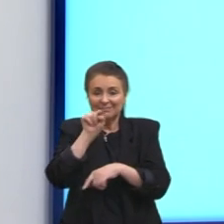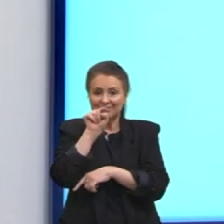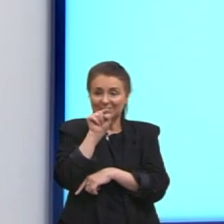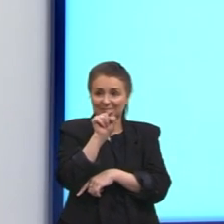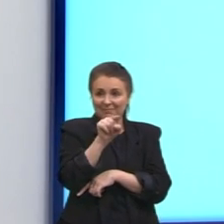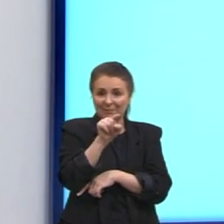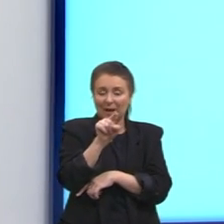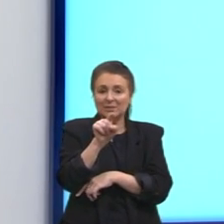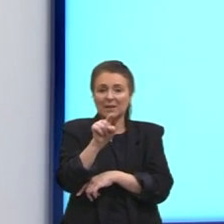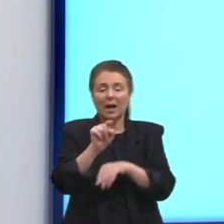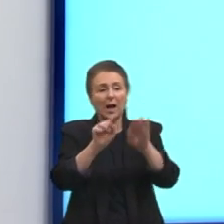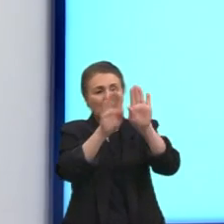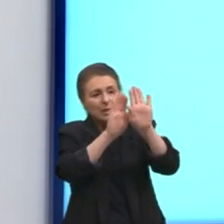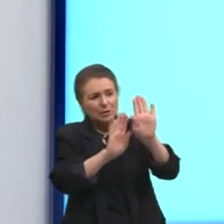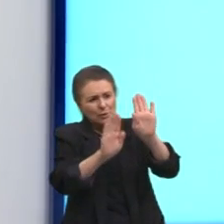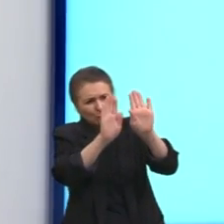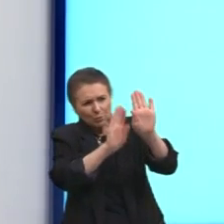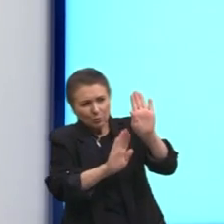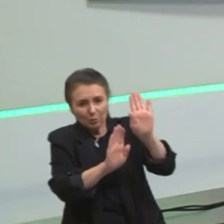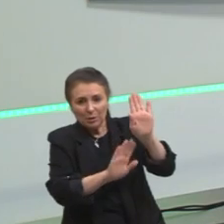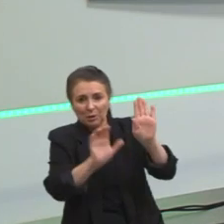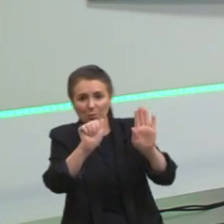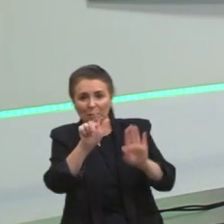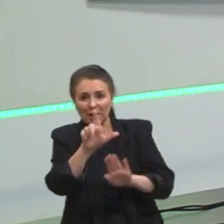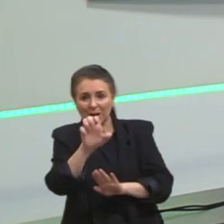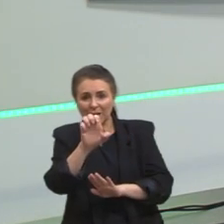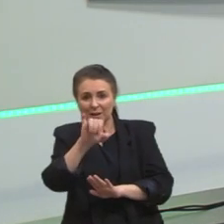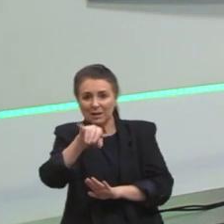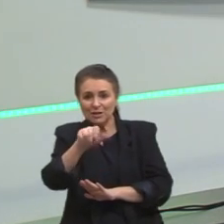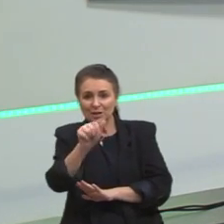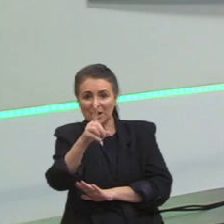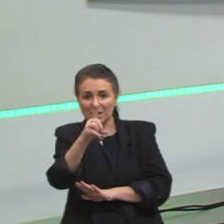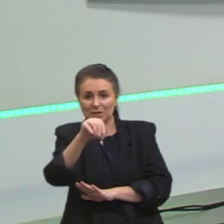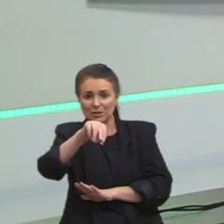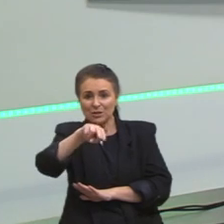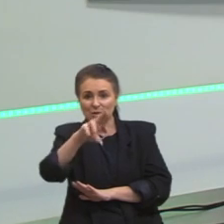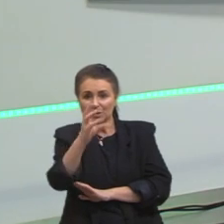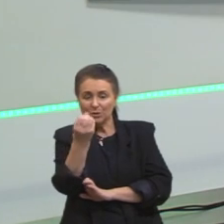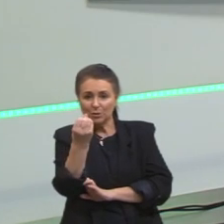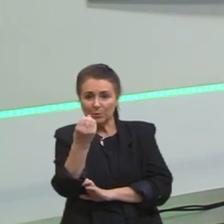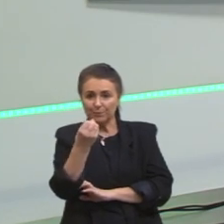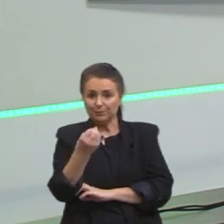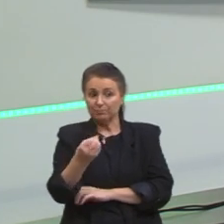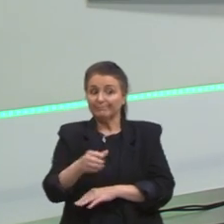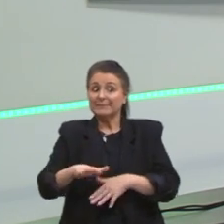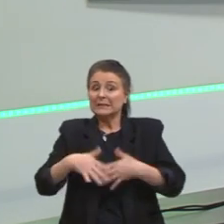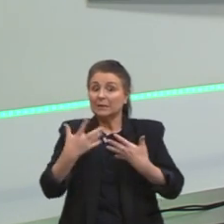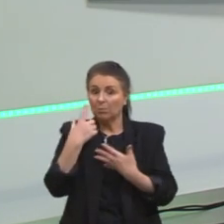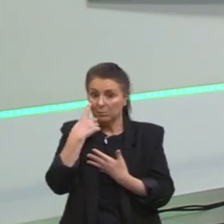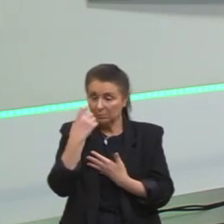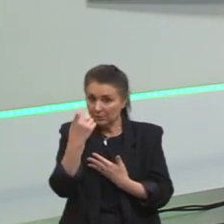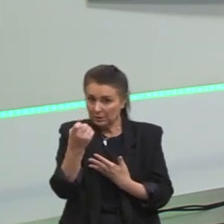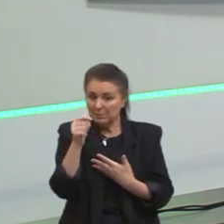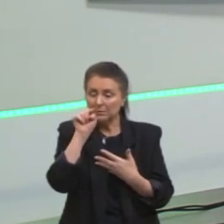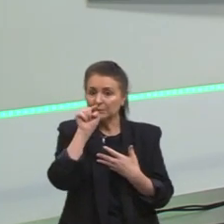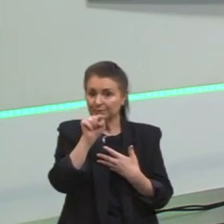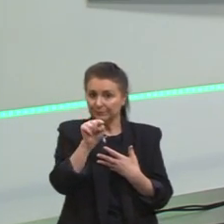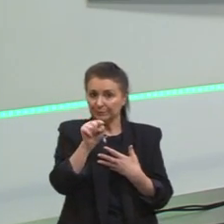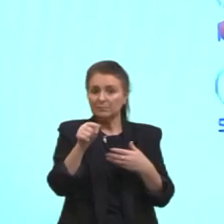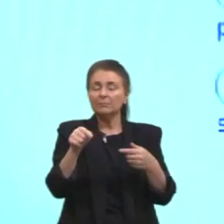escultura do Alejadinho. E aí, o interesse dele aqui,